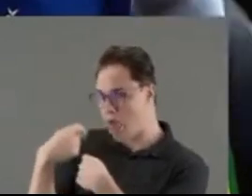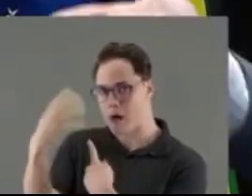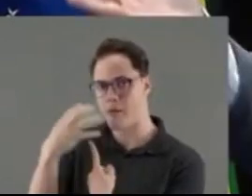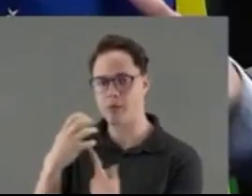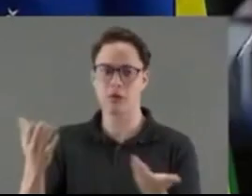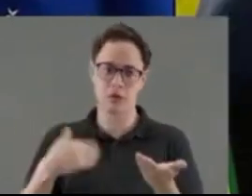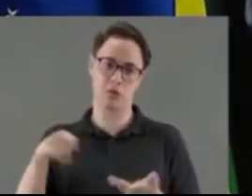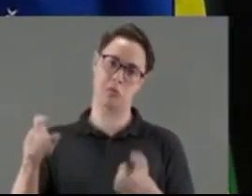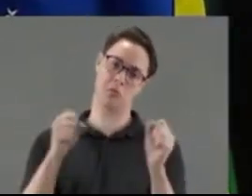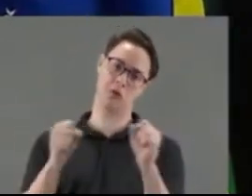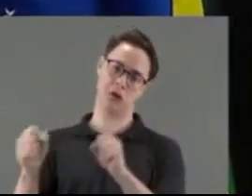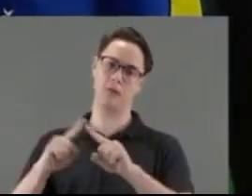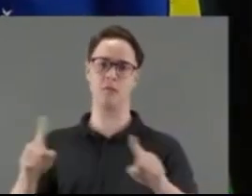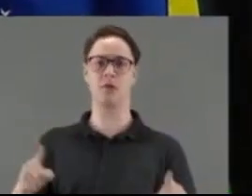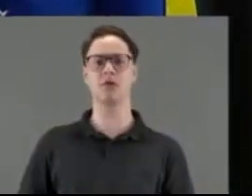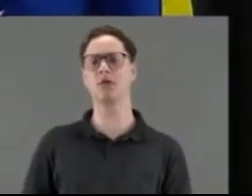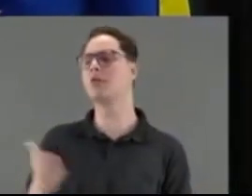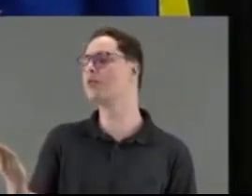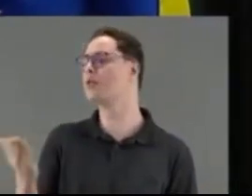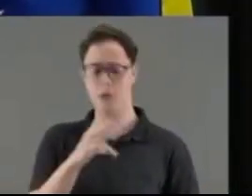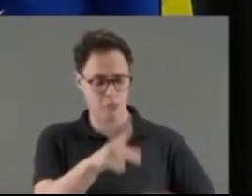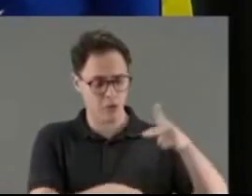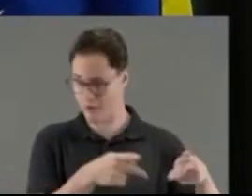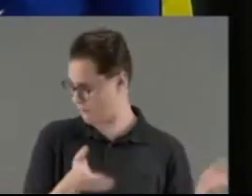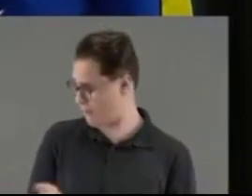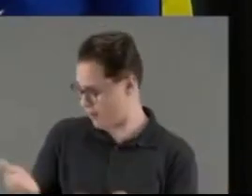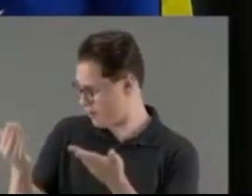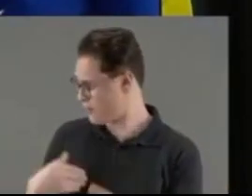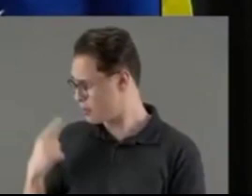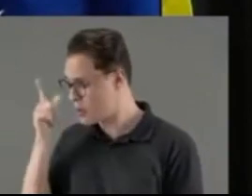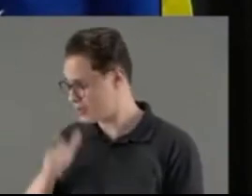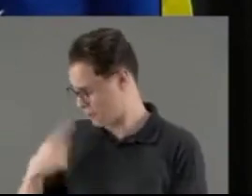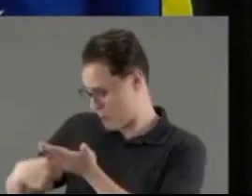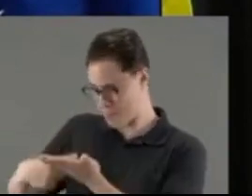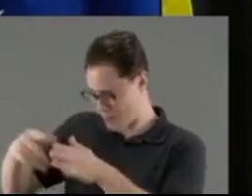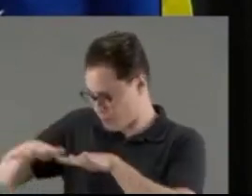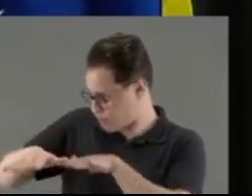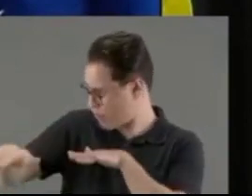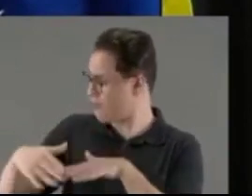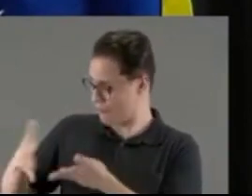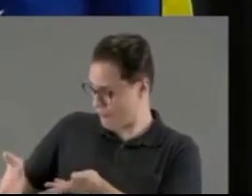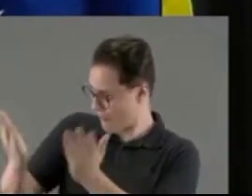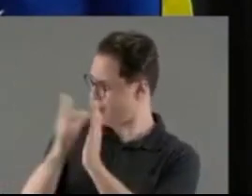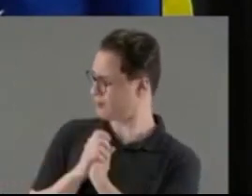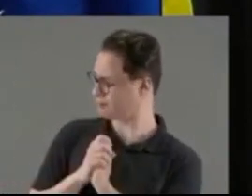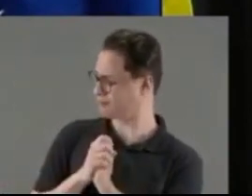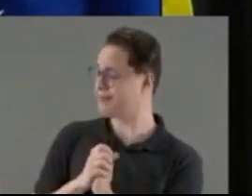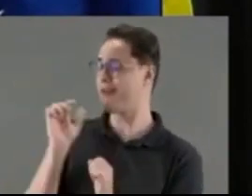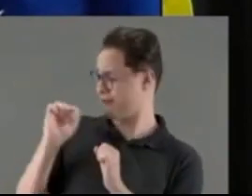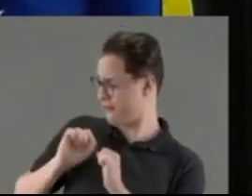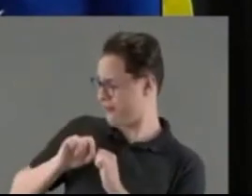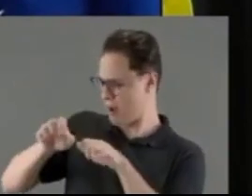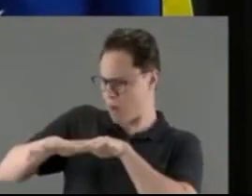eles têm o poder. Mas não tem o poder do povo. Coloca o povo na rua. Está simples. Faz isso. Coloca o povo na rua. Faz uma